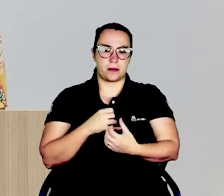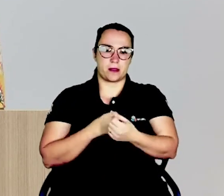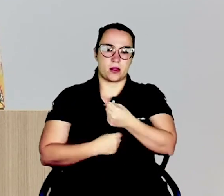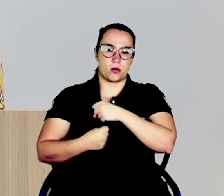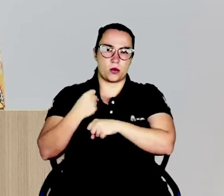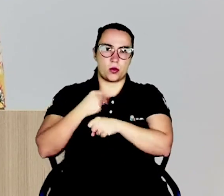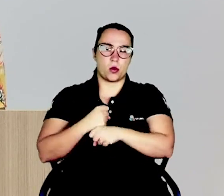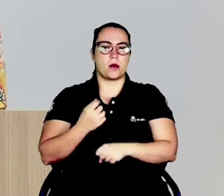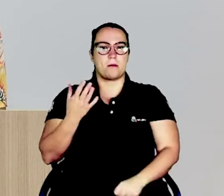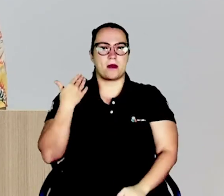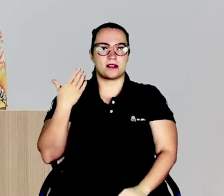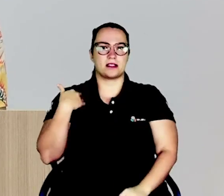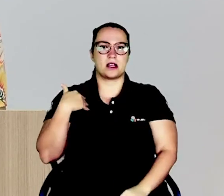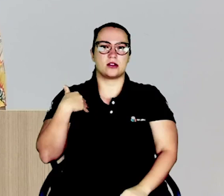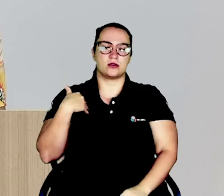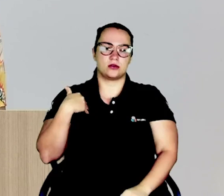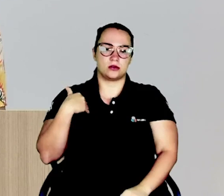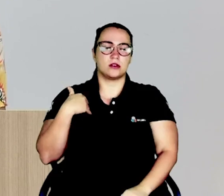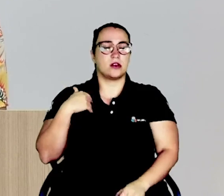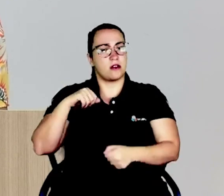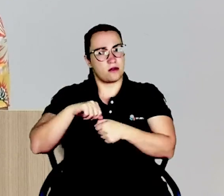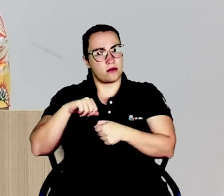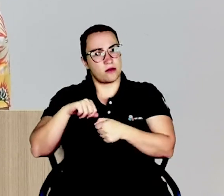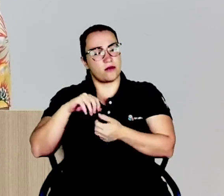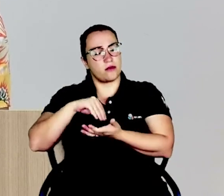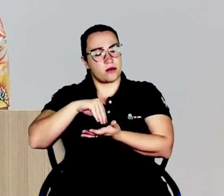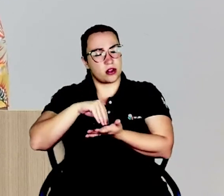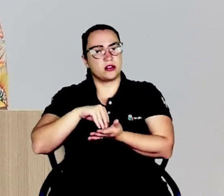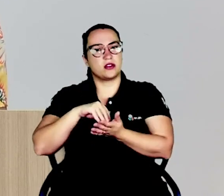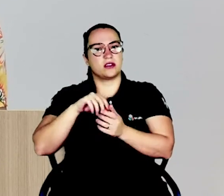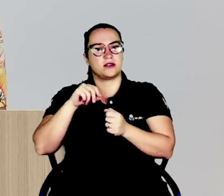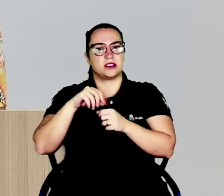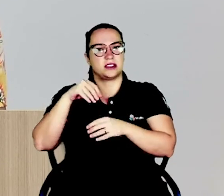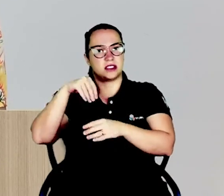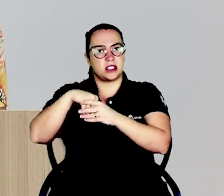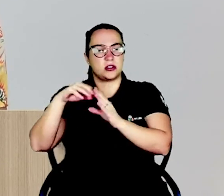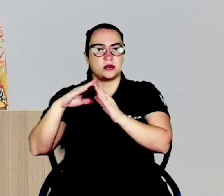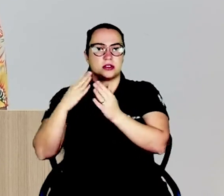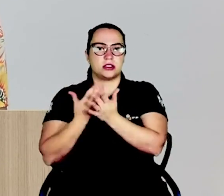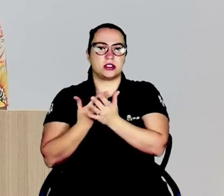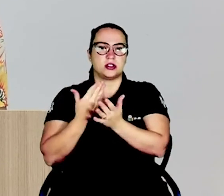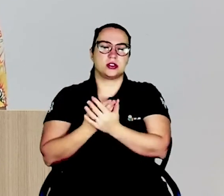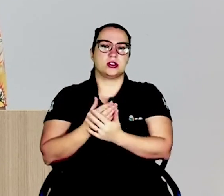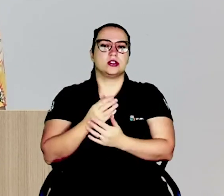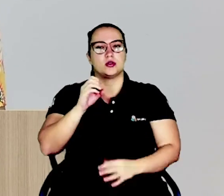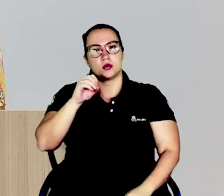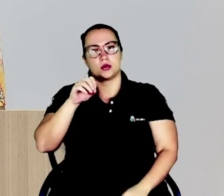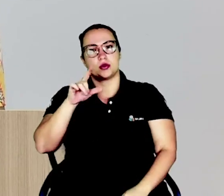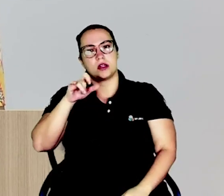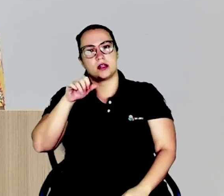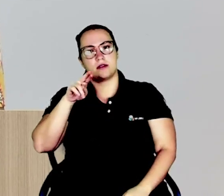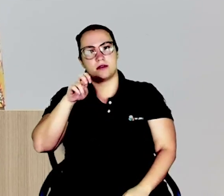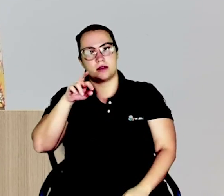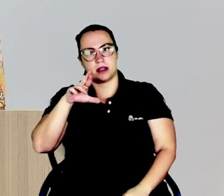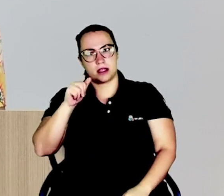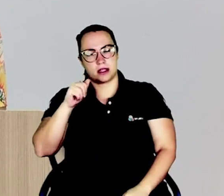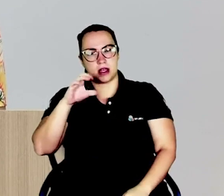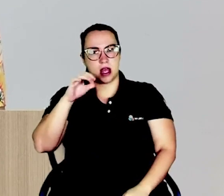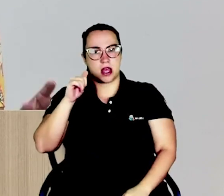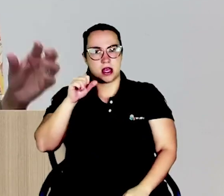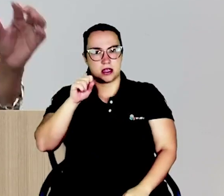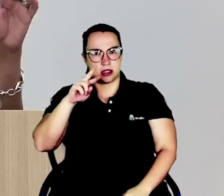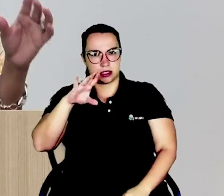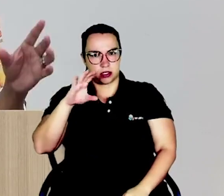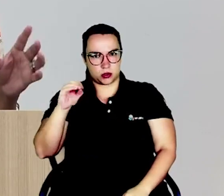faltou-nos fazer o projeto dentro da escola do distrito do Oliveira Castro. E na ocasião,